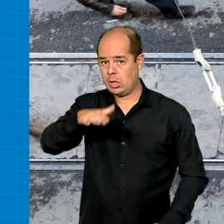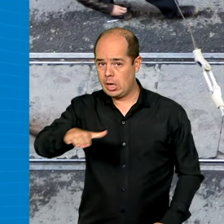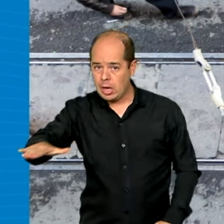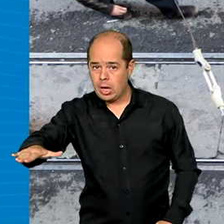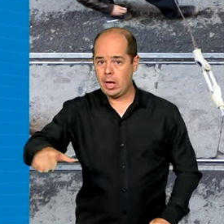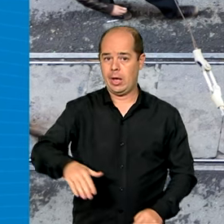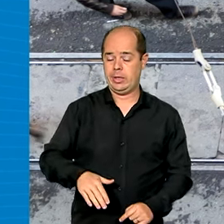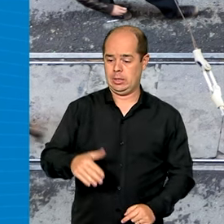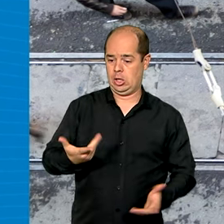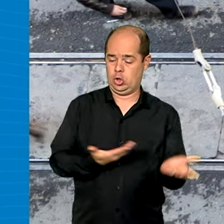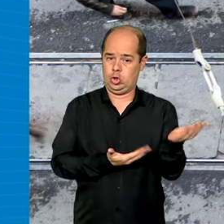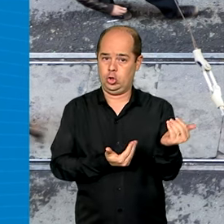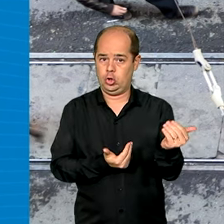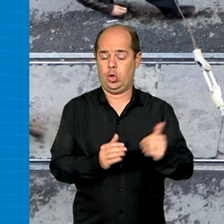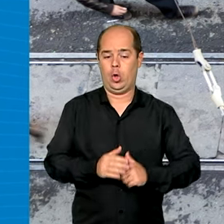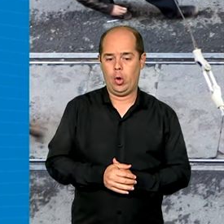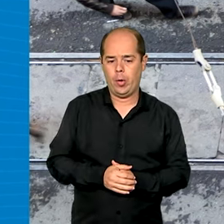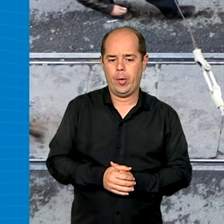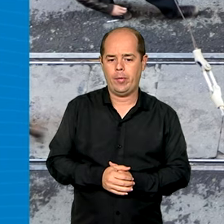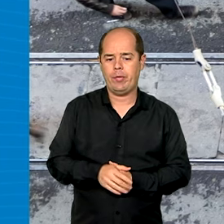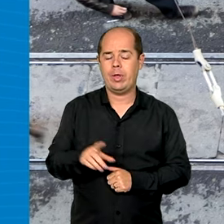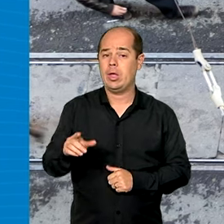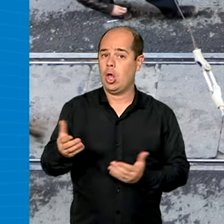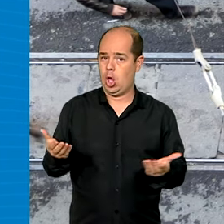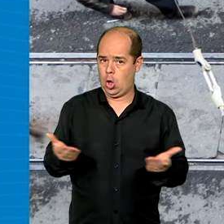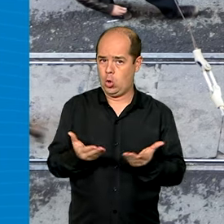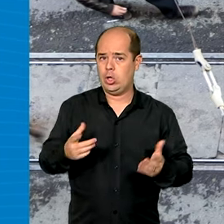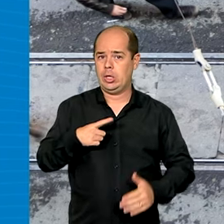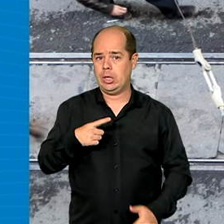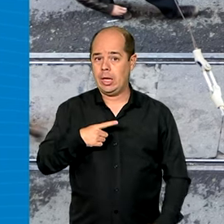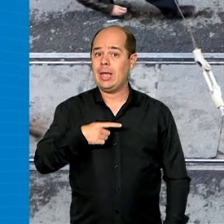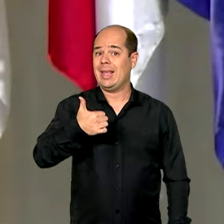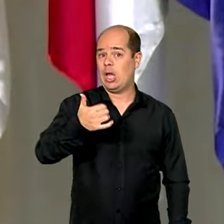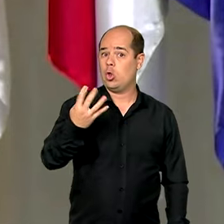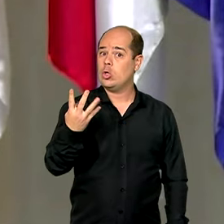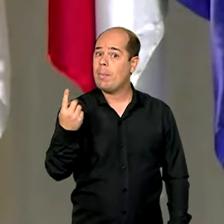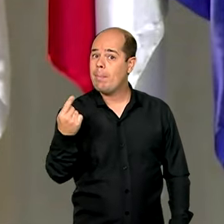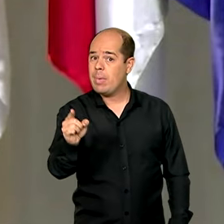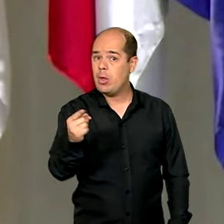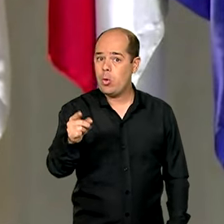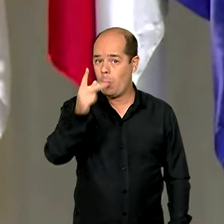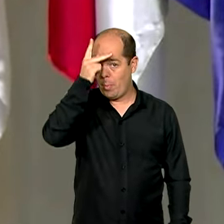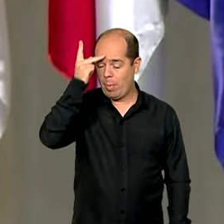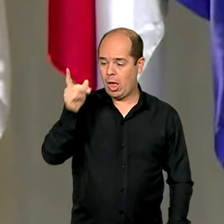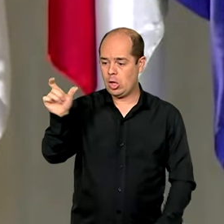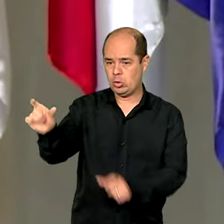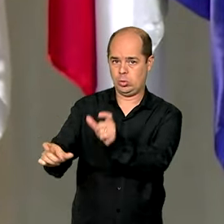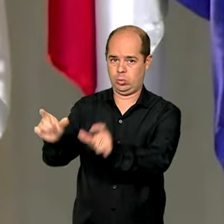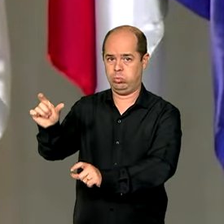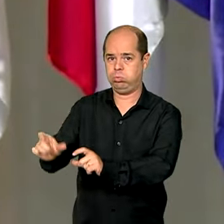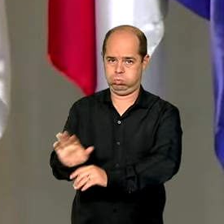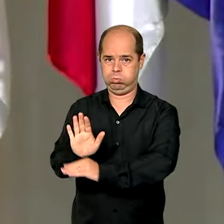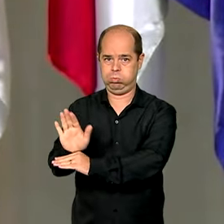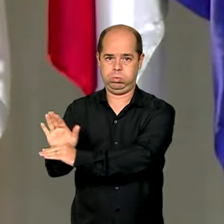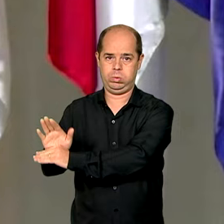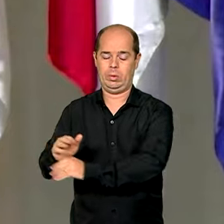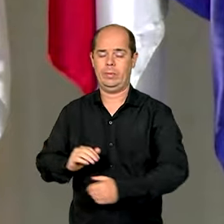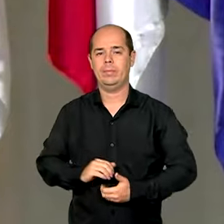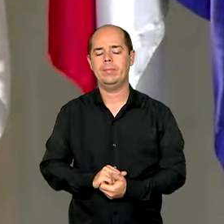Programa de Proteção, que atualmente atende mais de 14 mil pessoas. Ao celebrar os 75 anos,